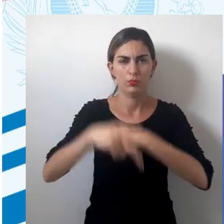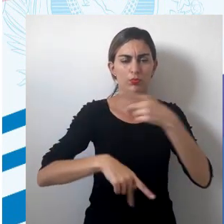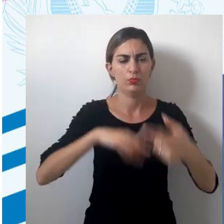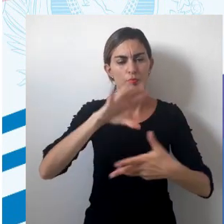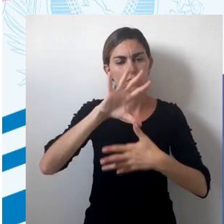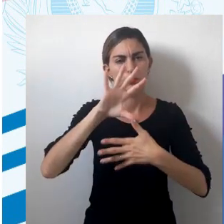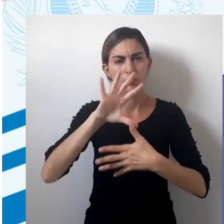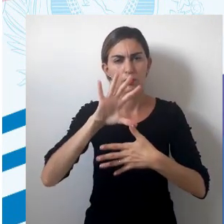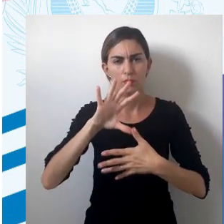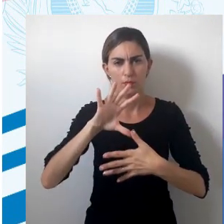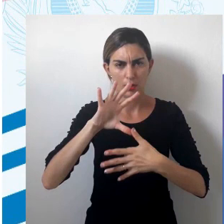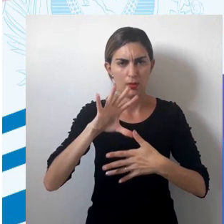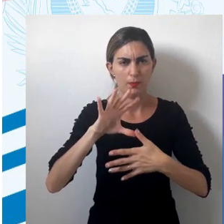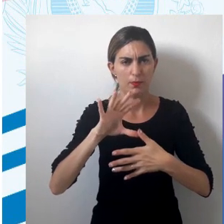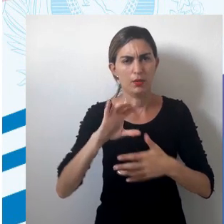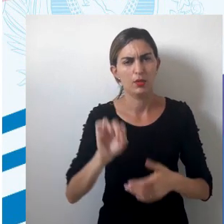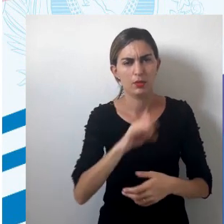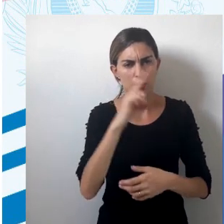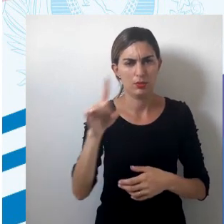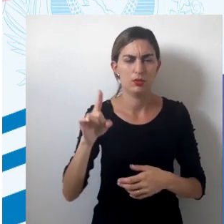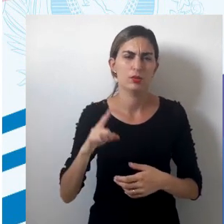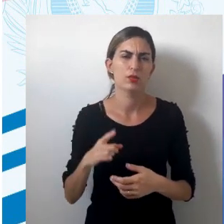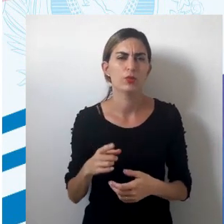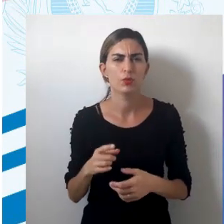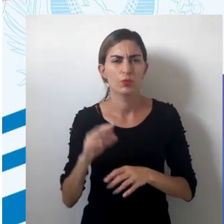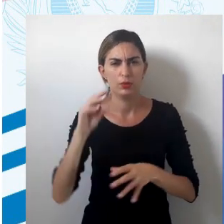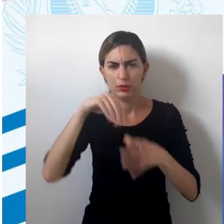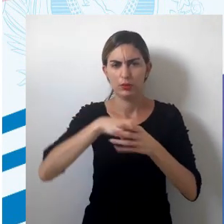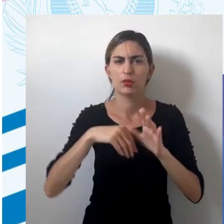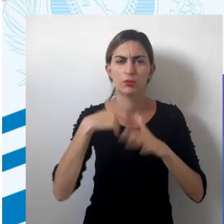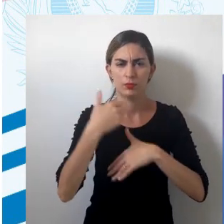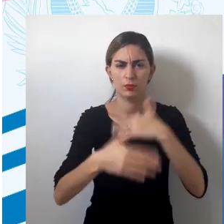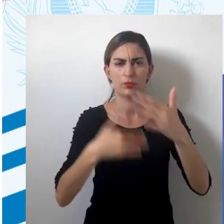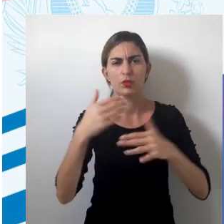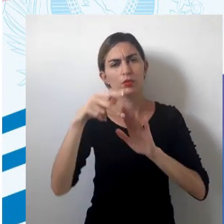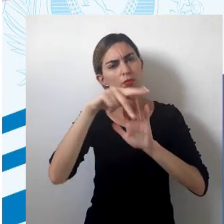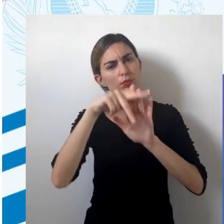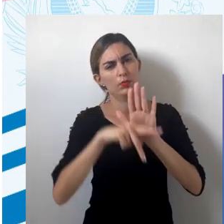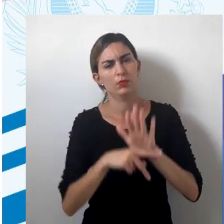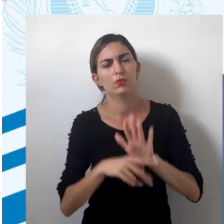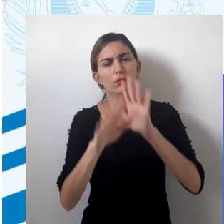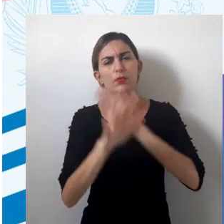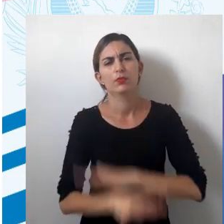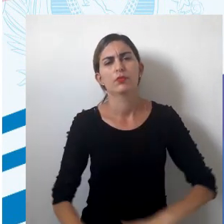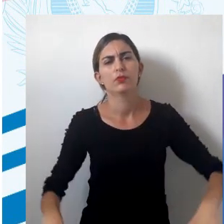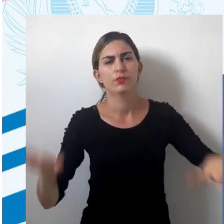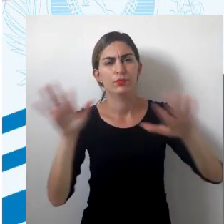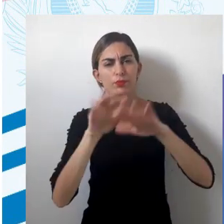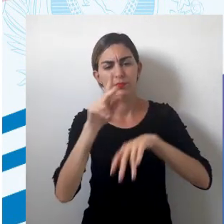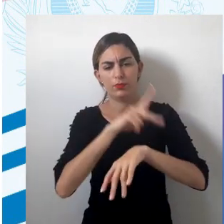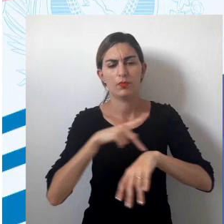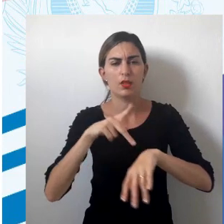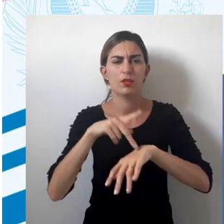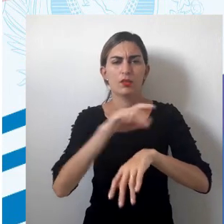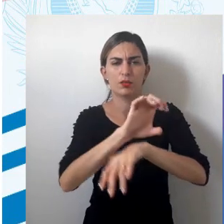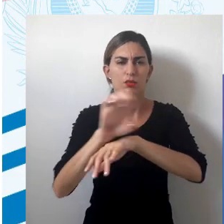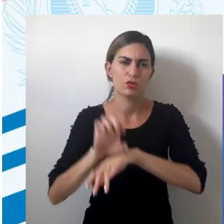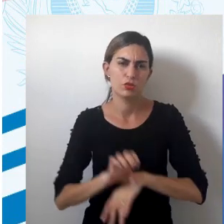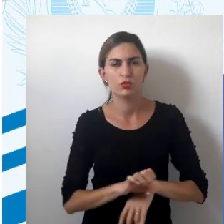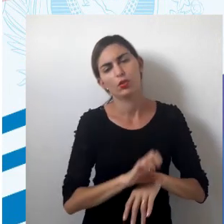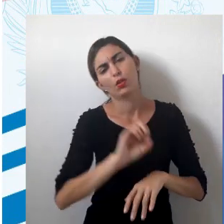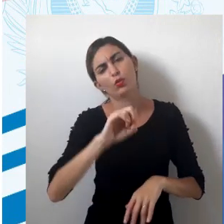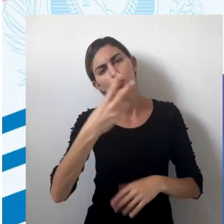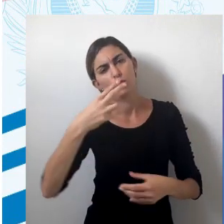mapas, eles são presentes dentro de um processo de um planejamento do espaço de um país, de um estado